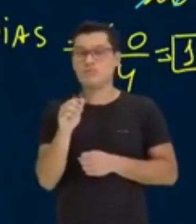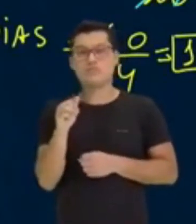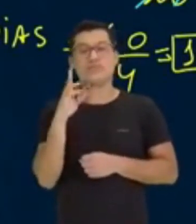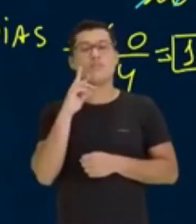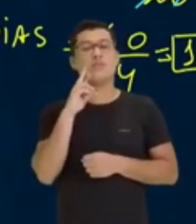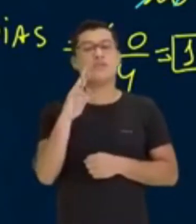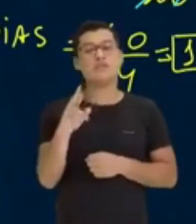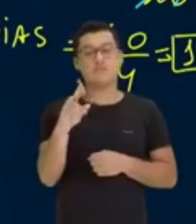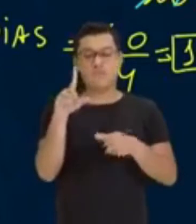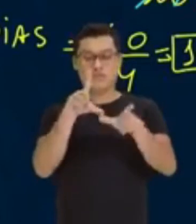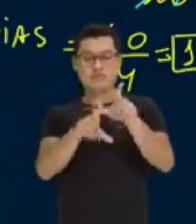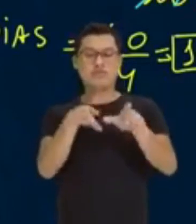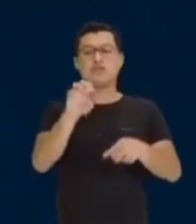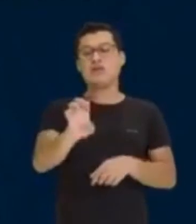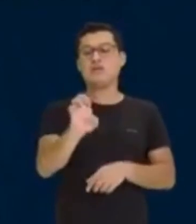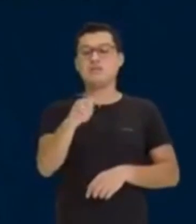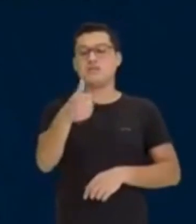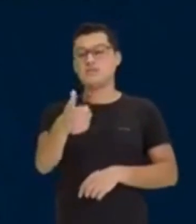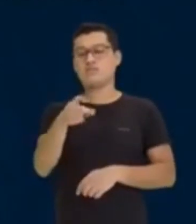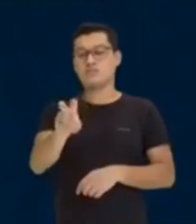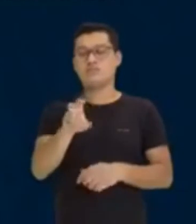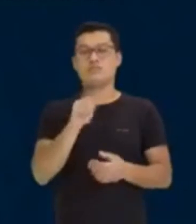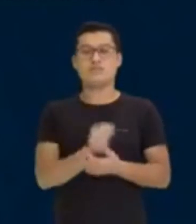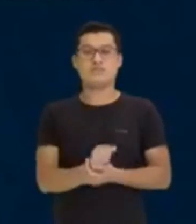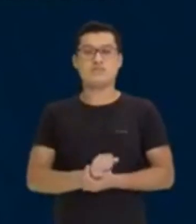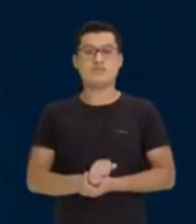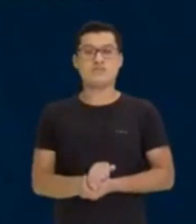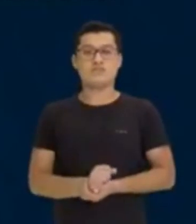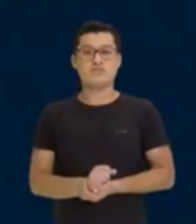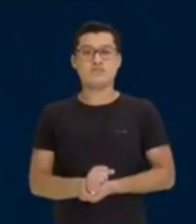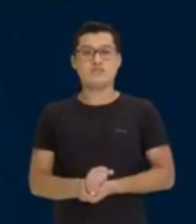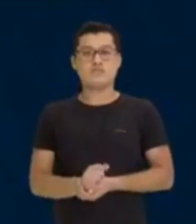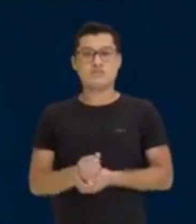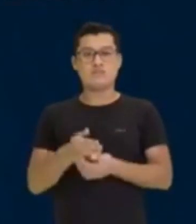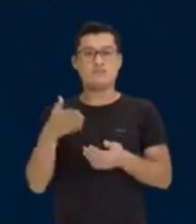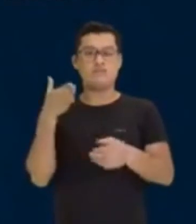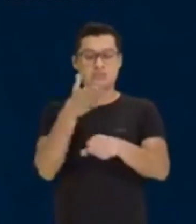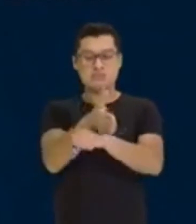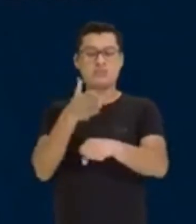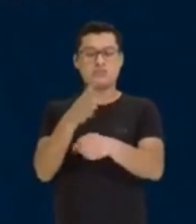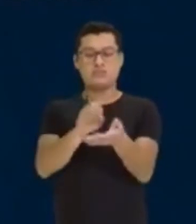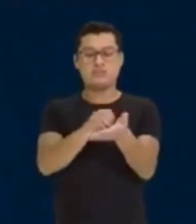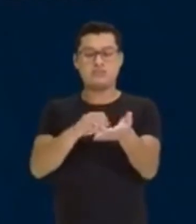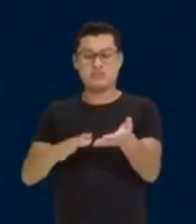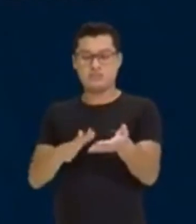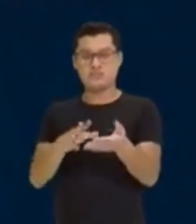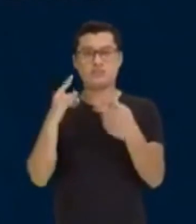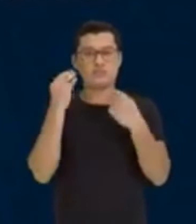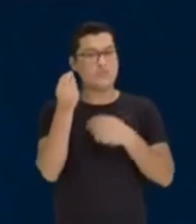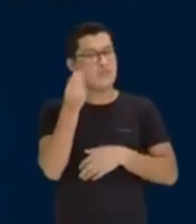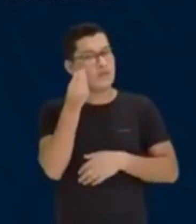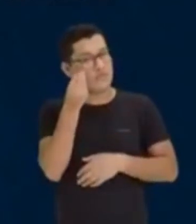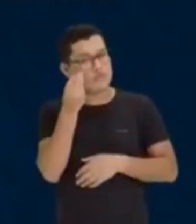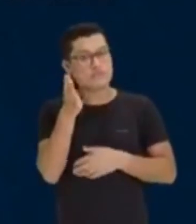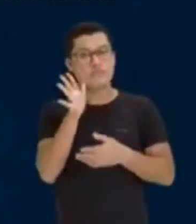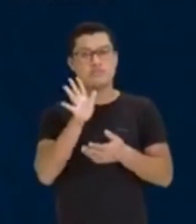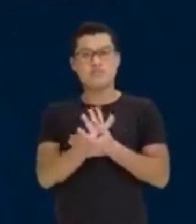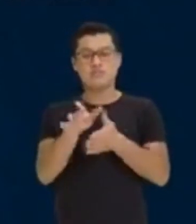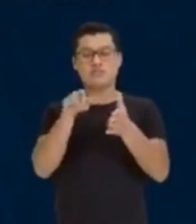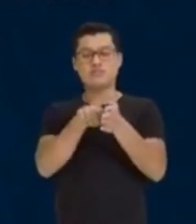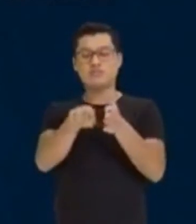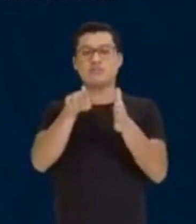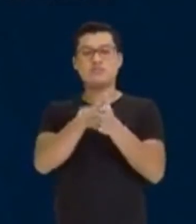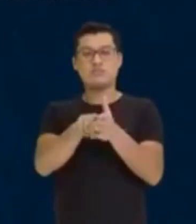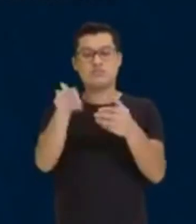Letra E. Tudo bem? E o desafio é esse daqui que eu quero resolver com vocês. Presta atenção que essa questão aqui é